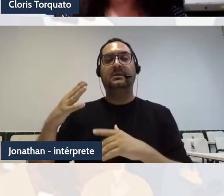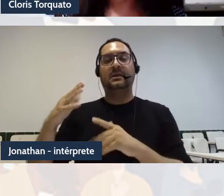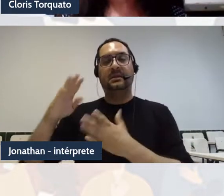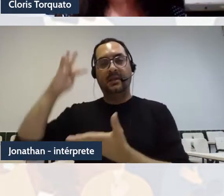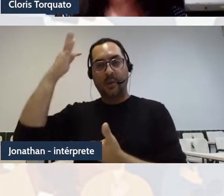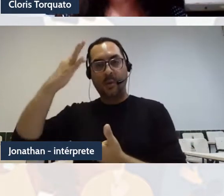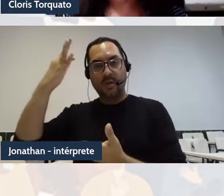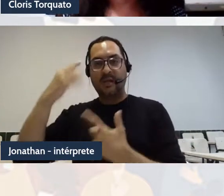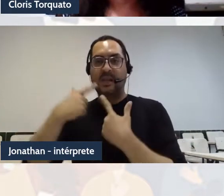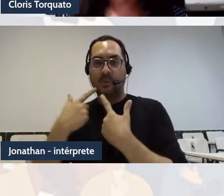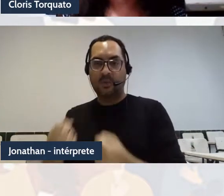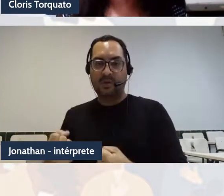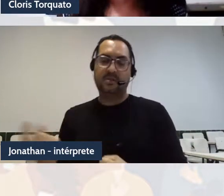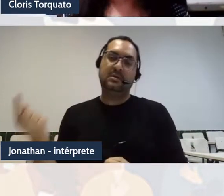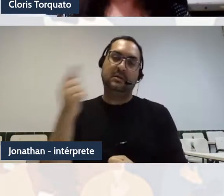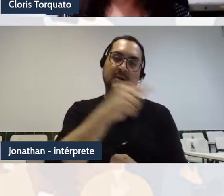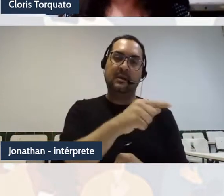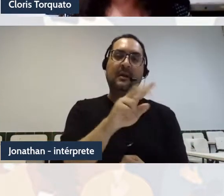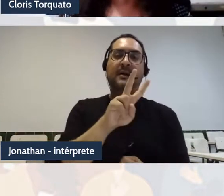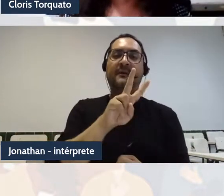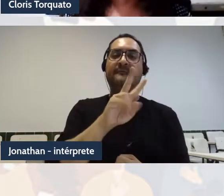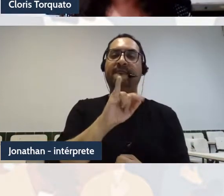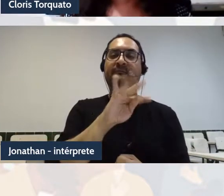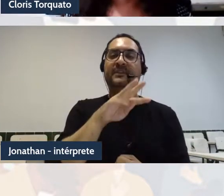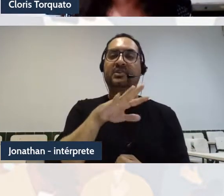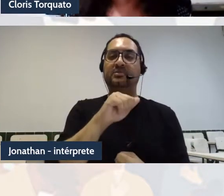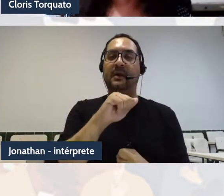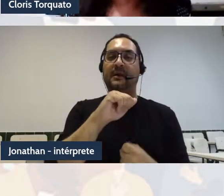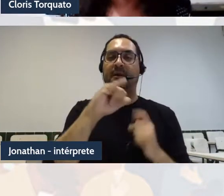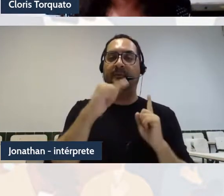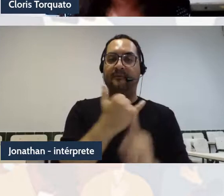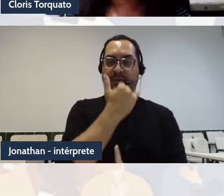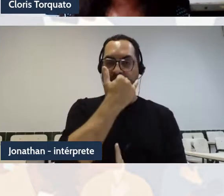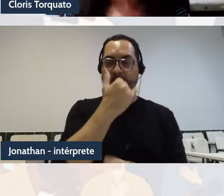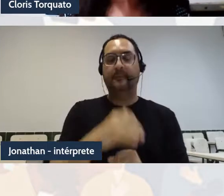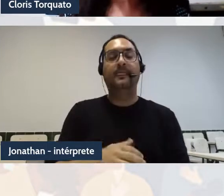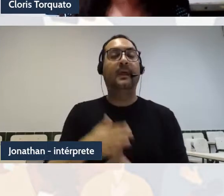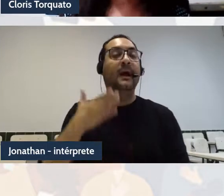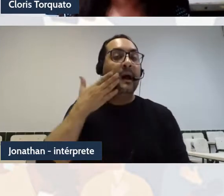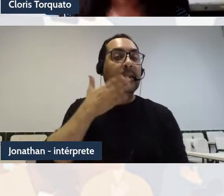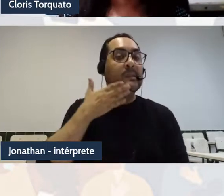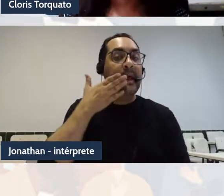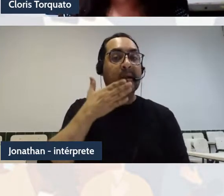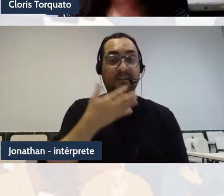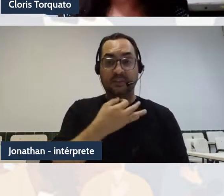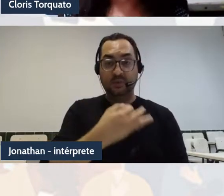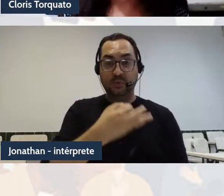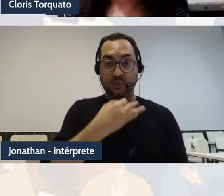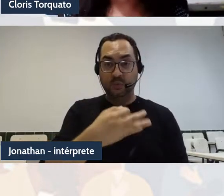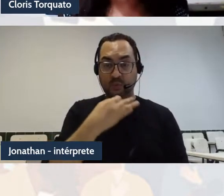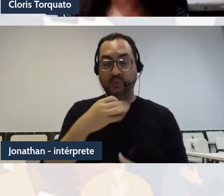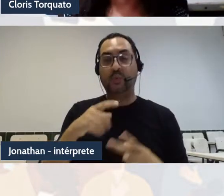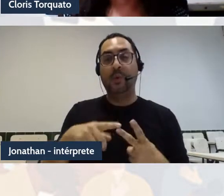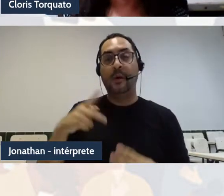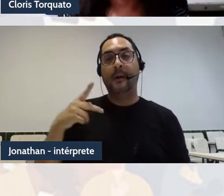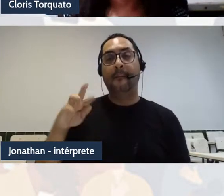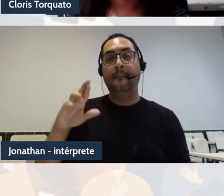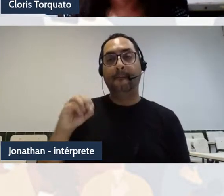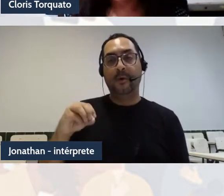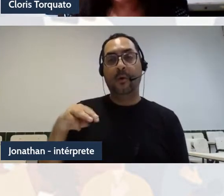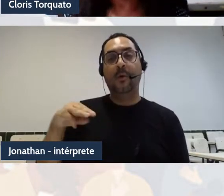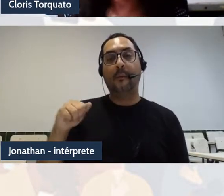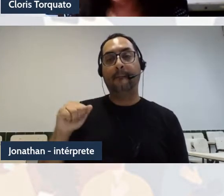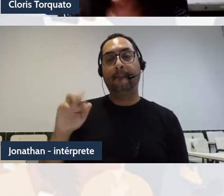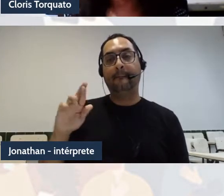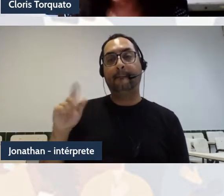tech e algoritmação, análise do discurso crítica, pós-marxismo e teoria política e